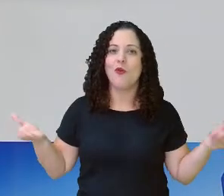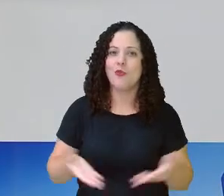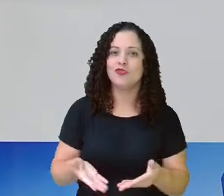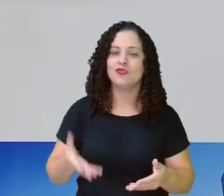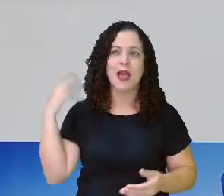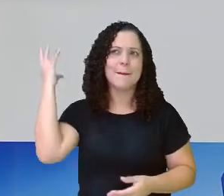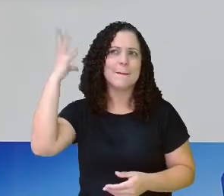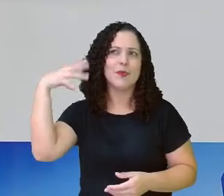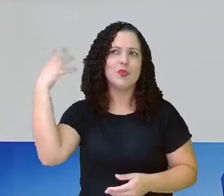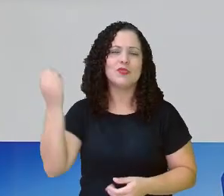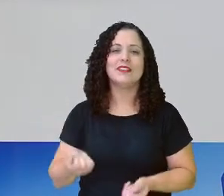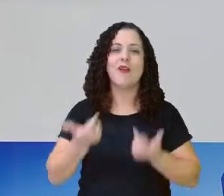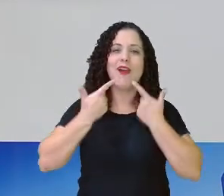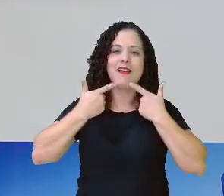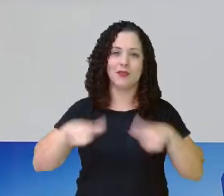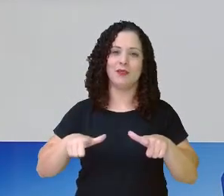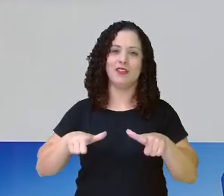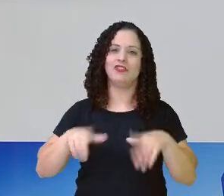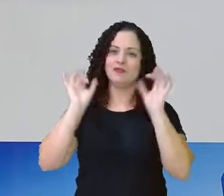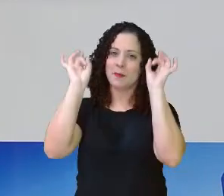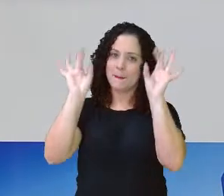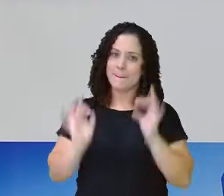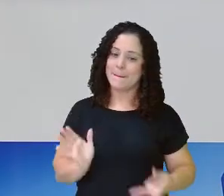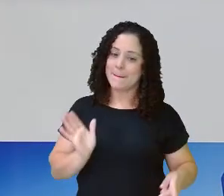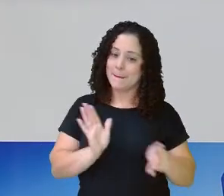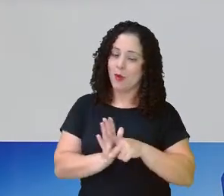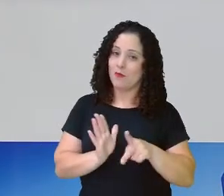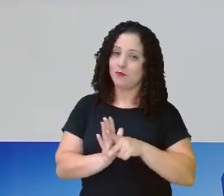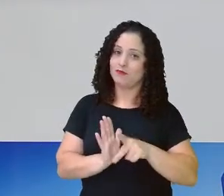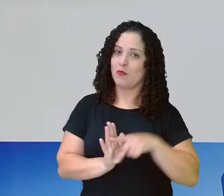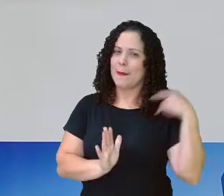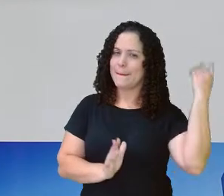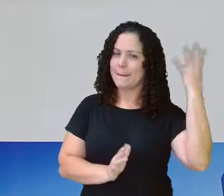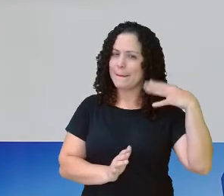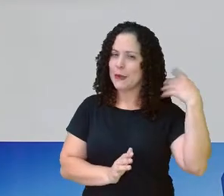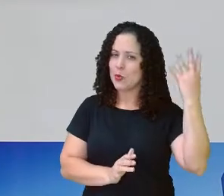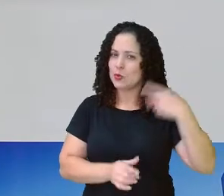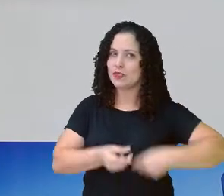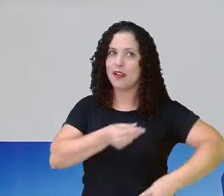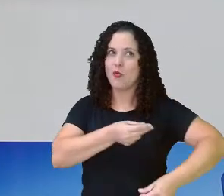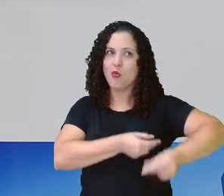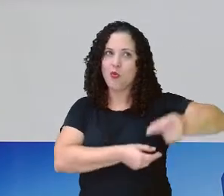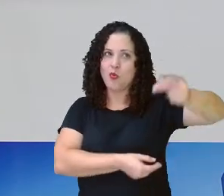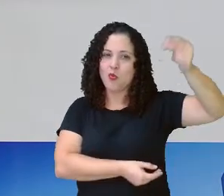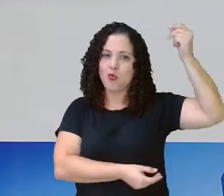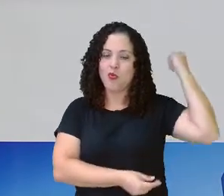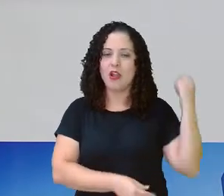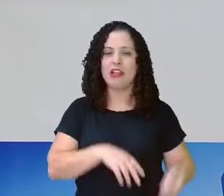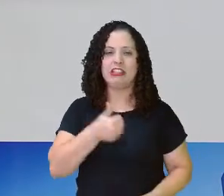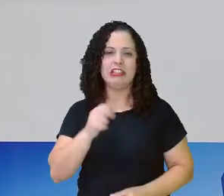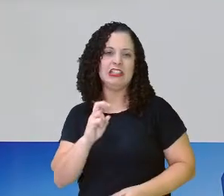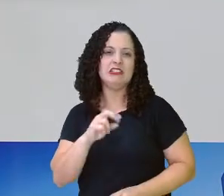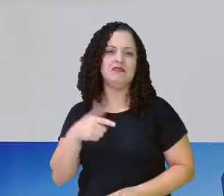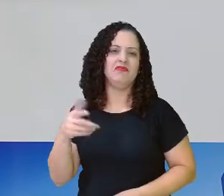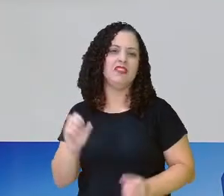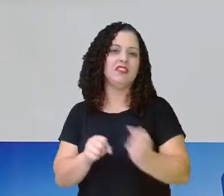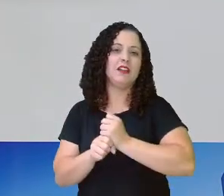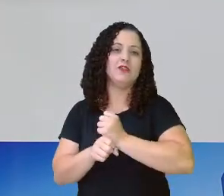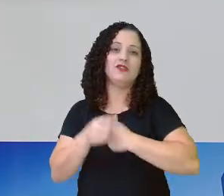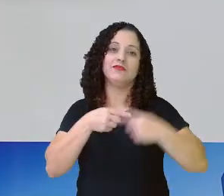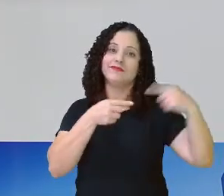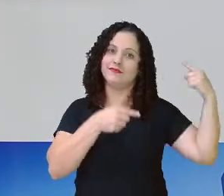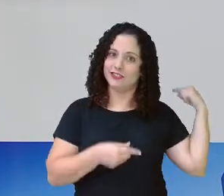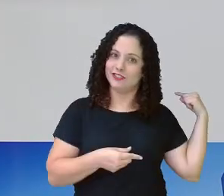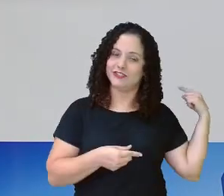dia, ela tem uma linguagem específica de uma música que tinha sido criada há 15, 20 anos atrás, porque era outra